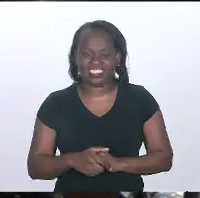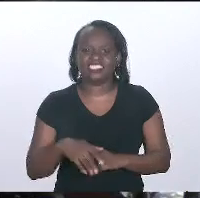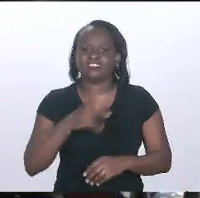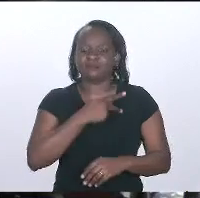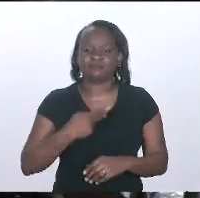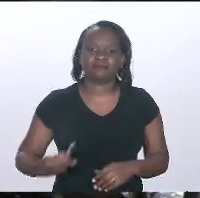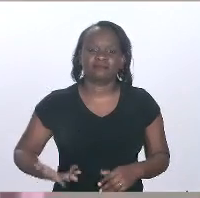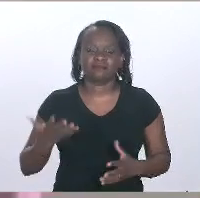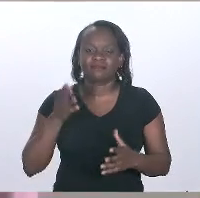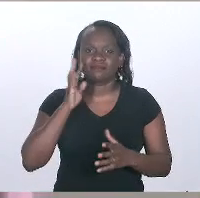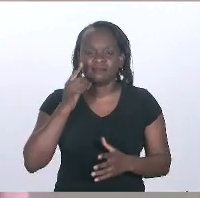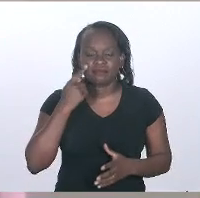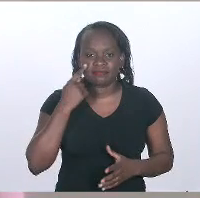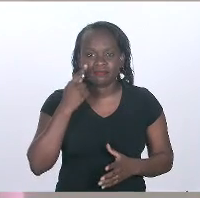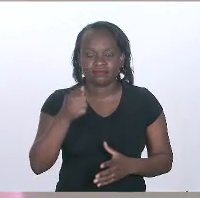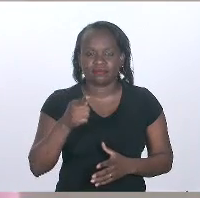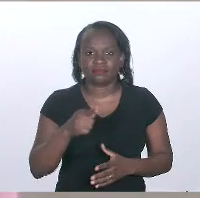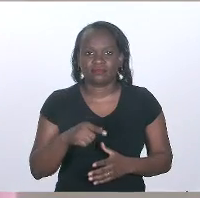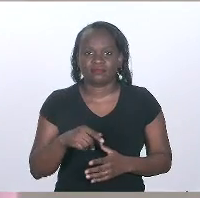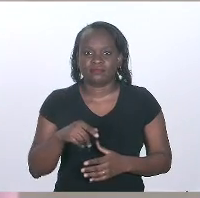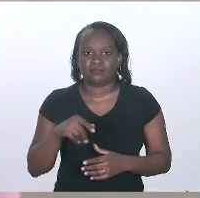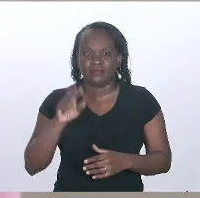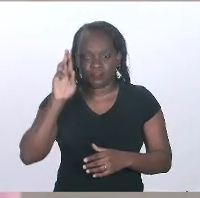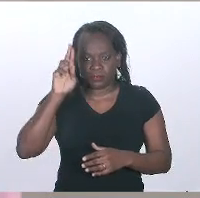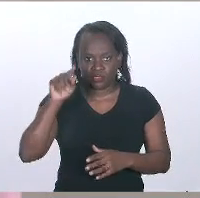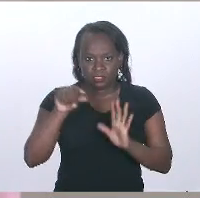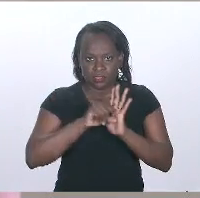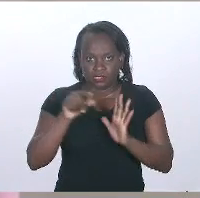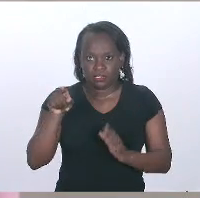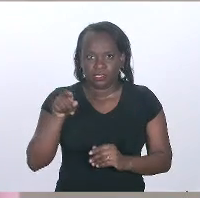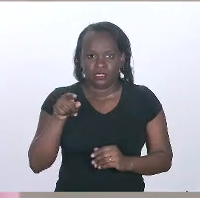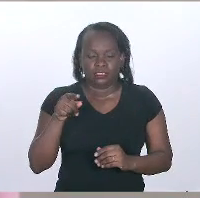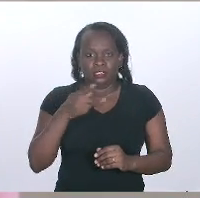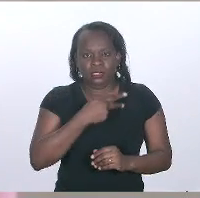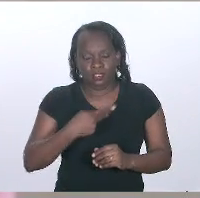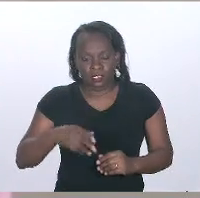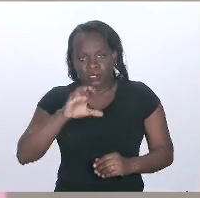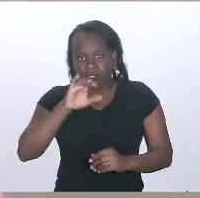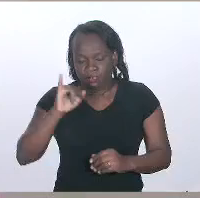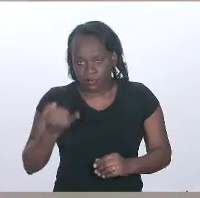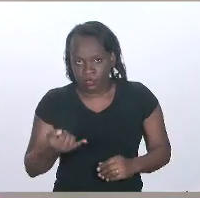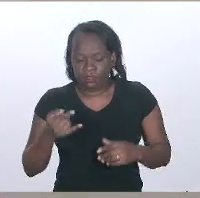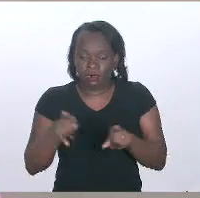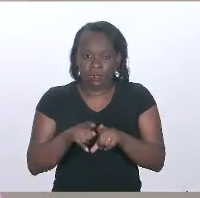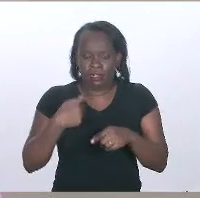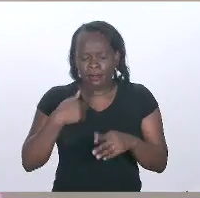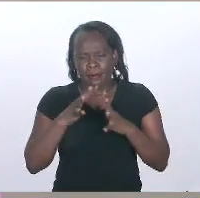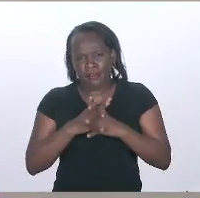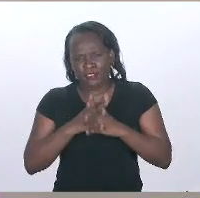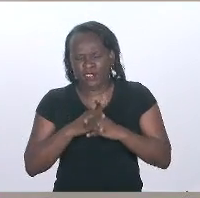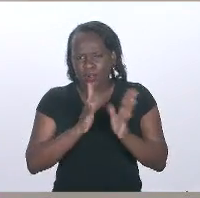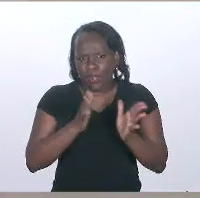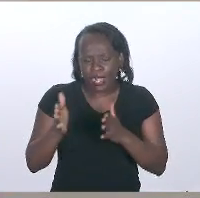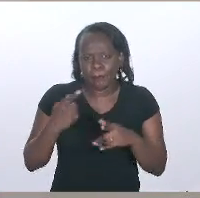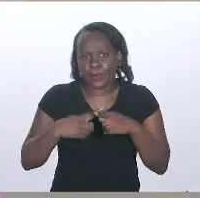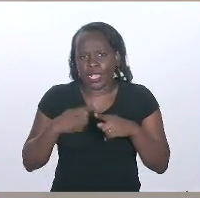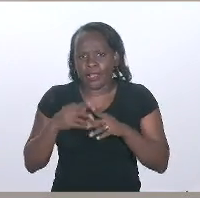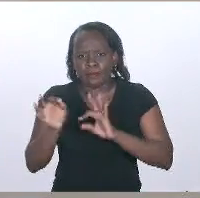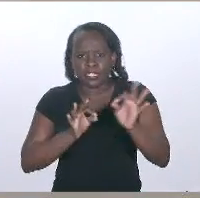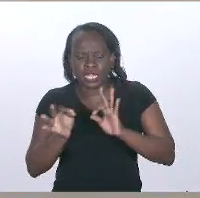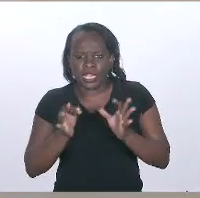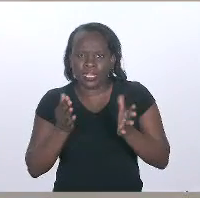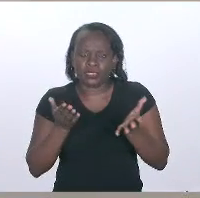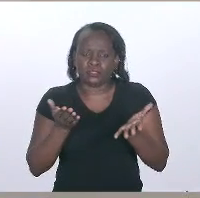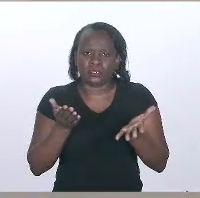Presidente, eu queria ouvir, acho que tanto o autor quanto o presidente do CCJ, eu fiquei um pouco confuso na ordem, por que esse projeto